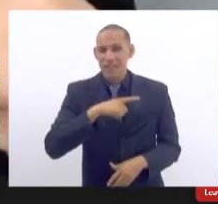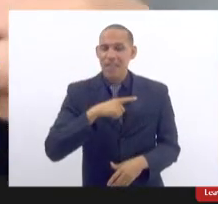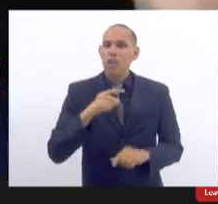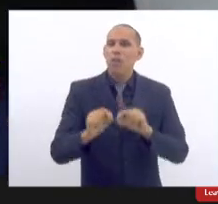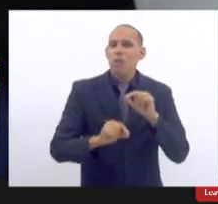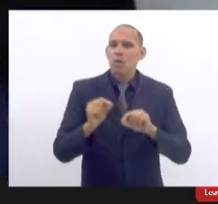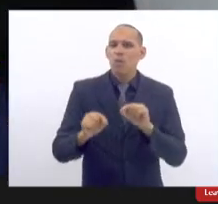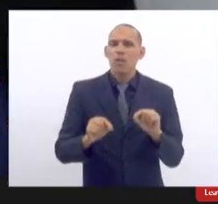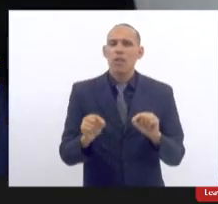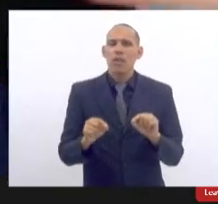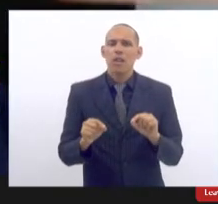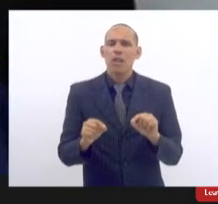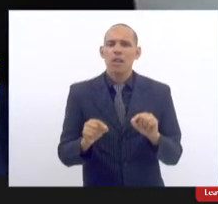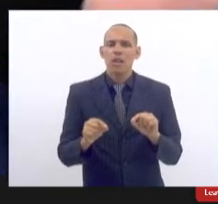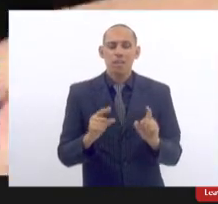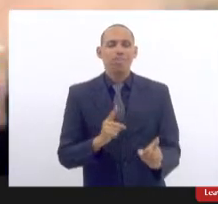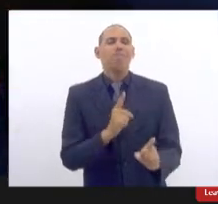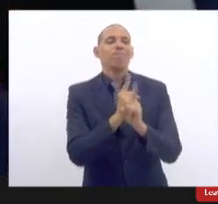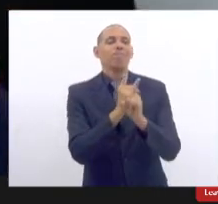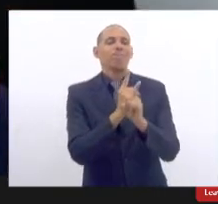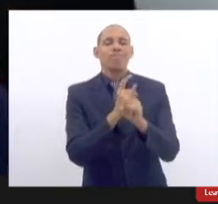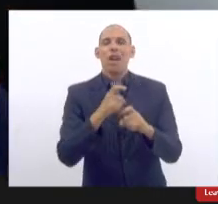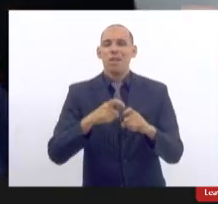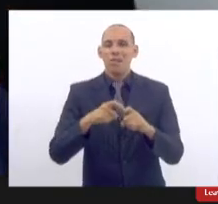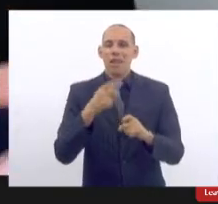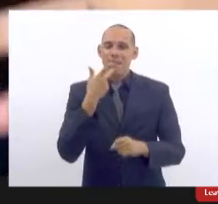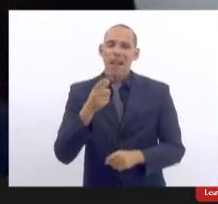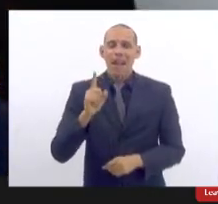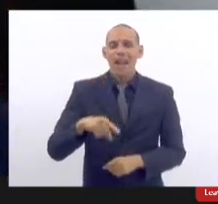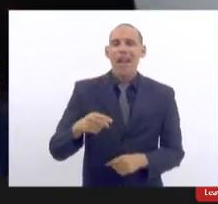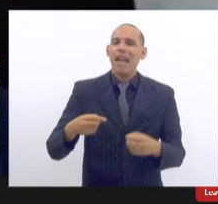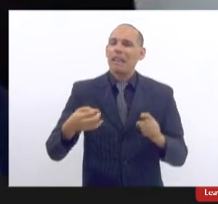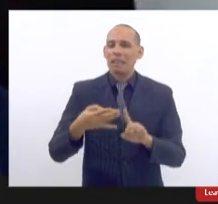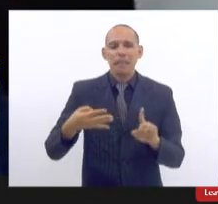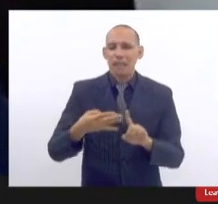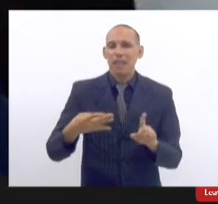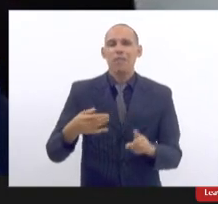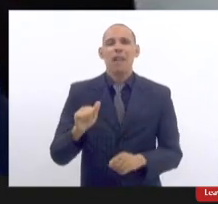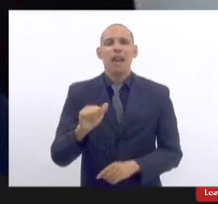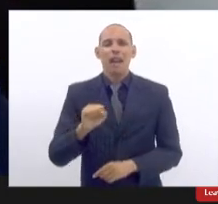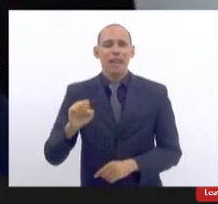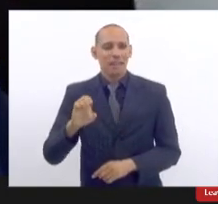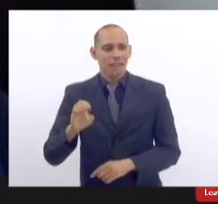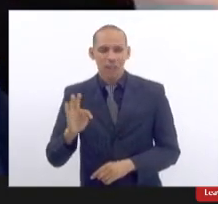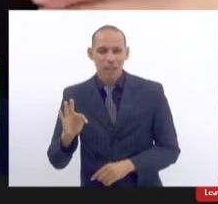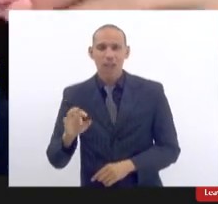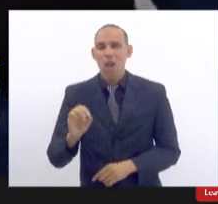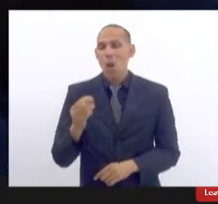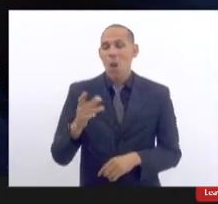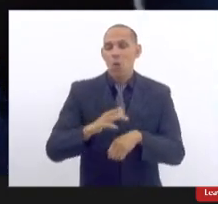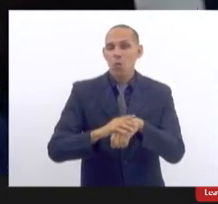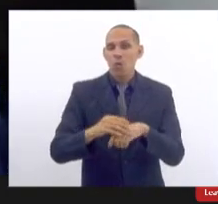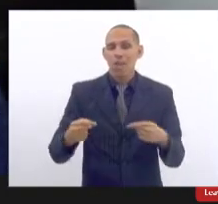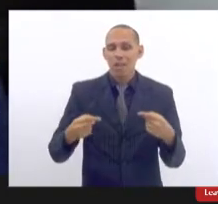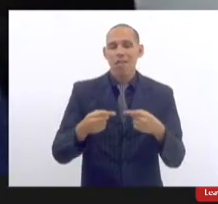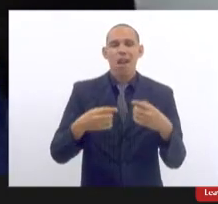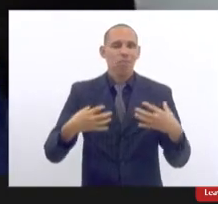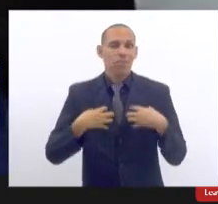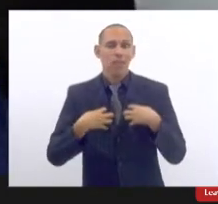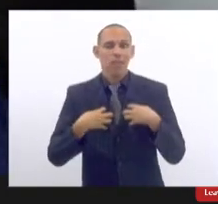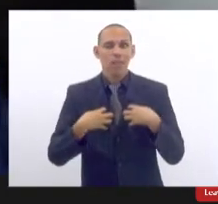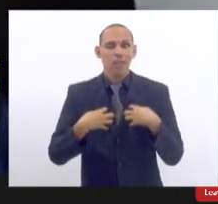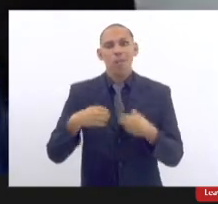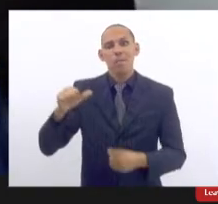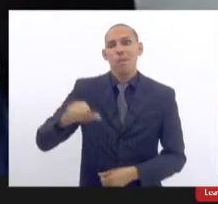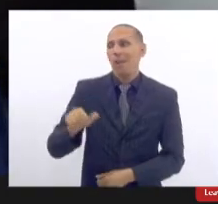deem esse diagnóstico de síndrome ásia de doenças associadas ao silicone imagina para um juiz que